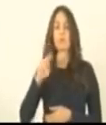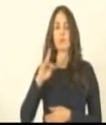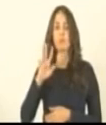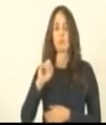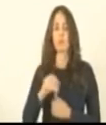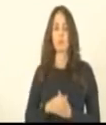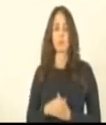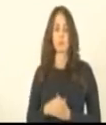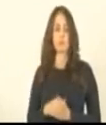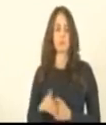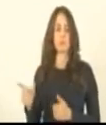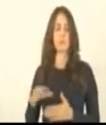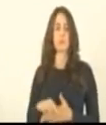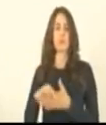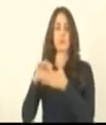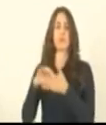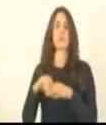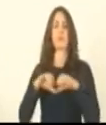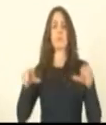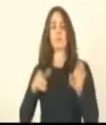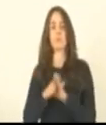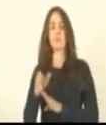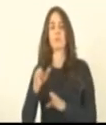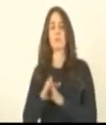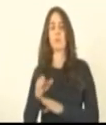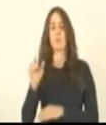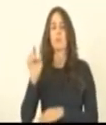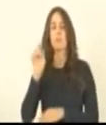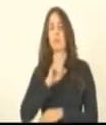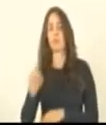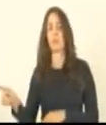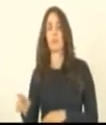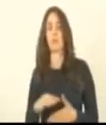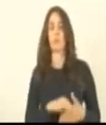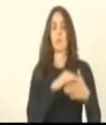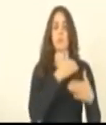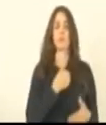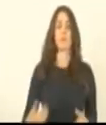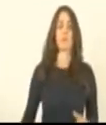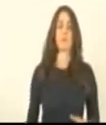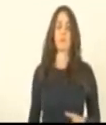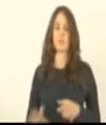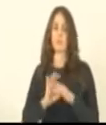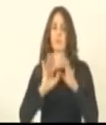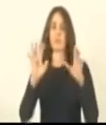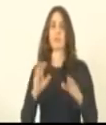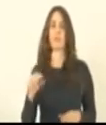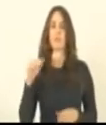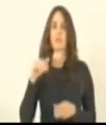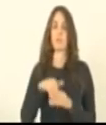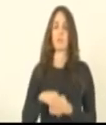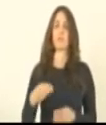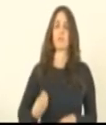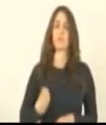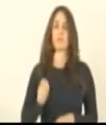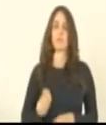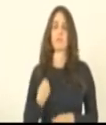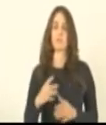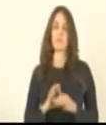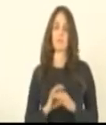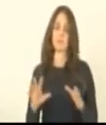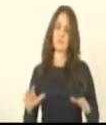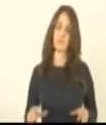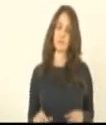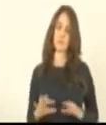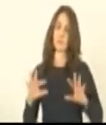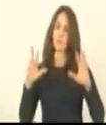O deputado Capitão Assunção encaminha voto não, o líder do governo encaminha voto sim, o painel já está aberto para votação. deputado Adilce Espíndola,